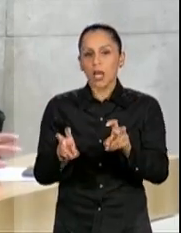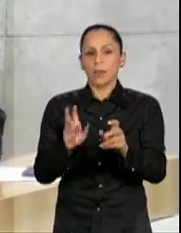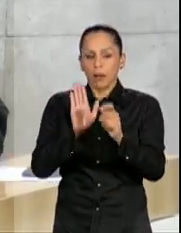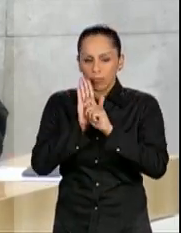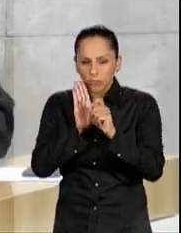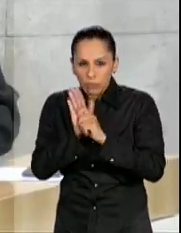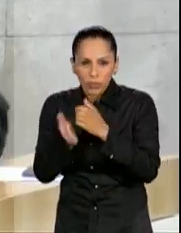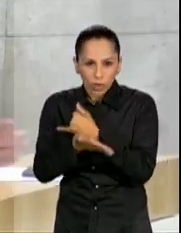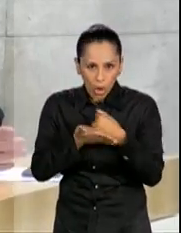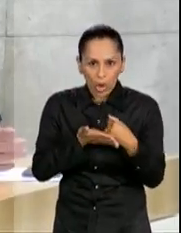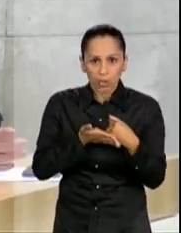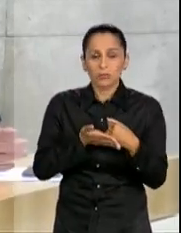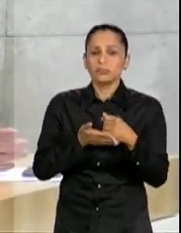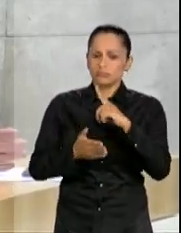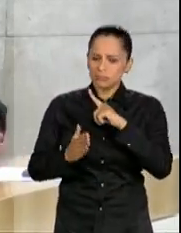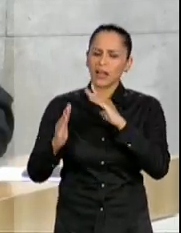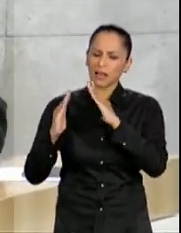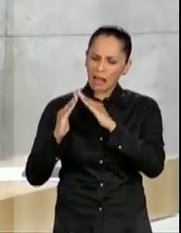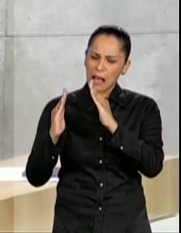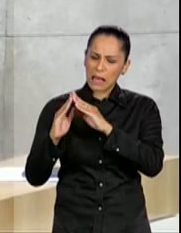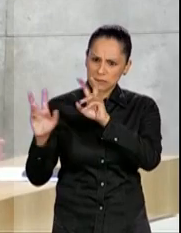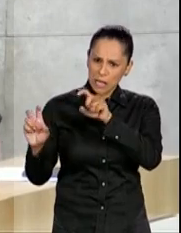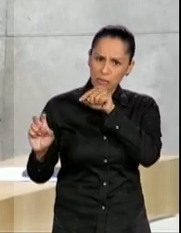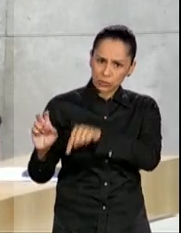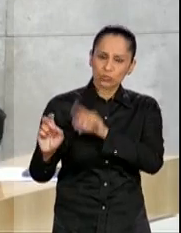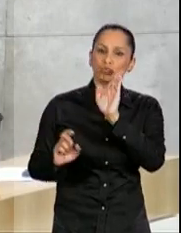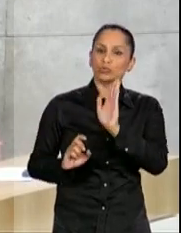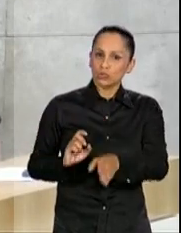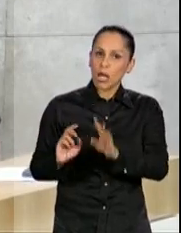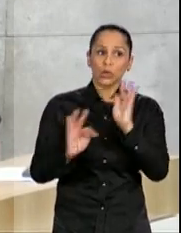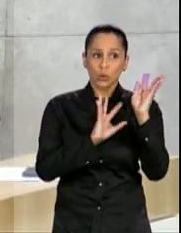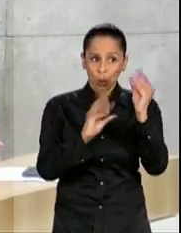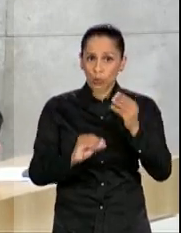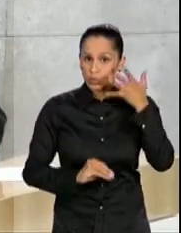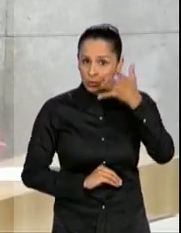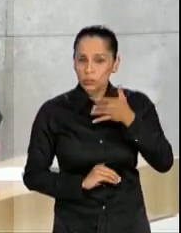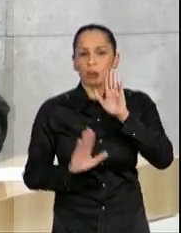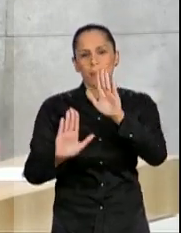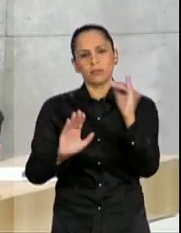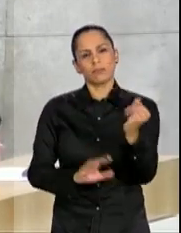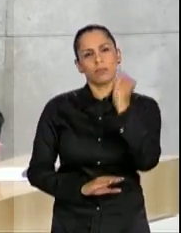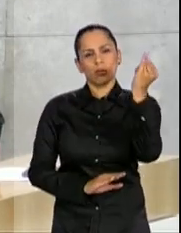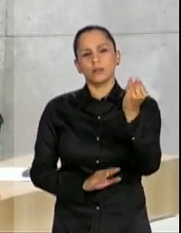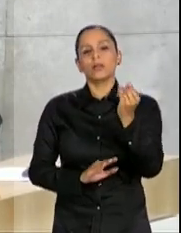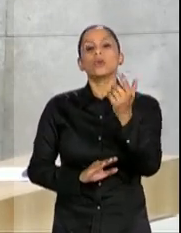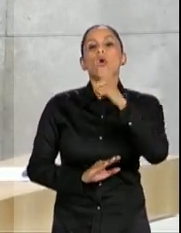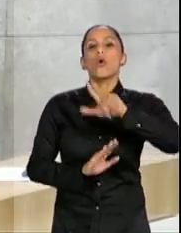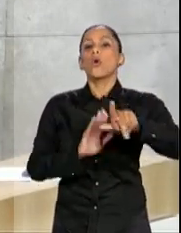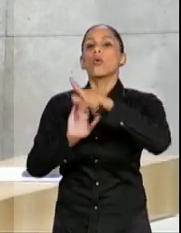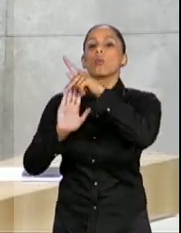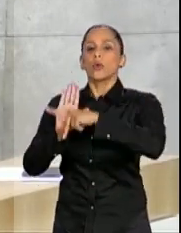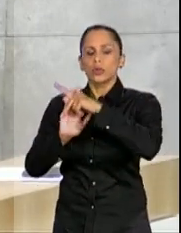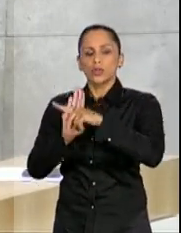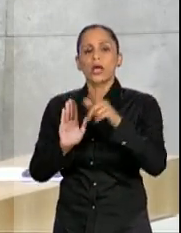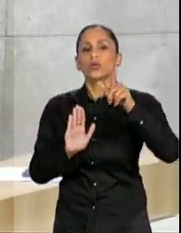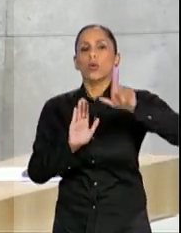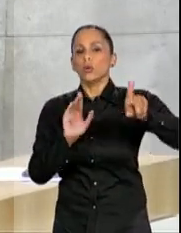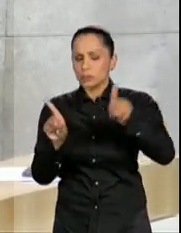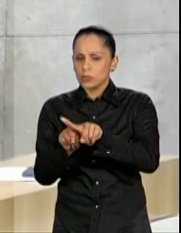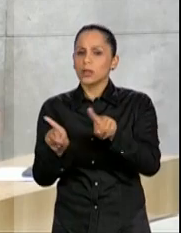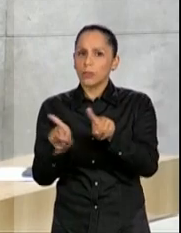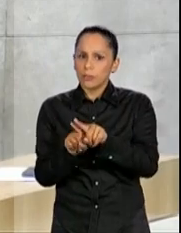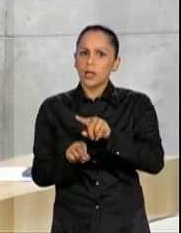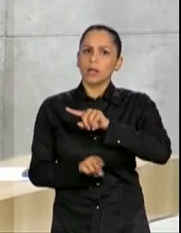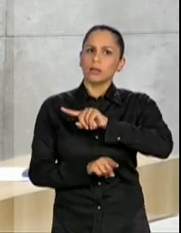moradia vai ser o tema de todos os discursos, mas, mesmo assim, eu acho importante falar de outras coisas que, com certeza, afetam vocês também.